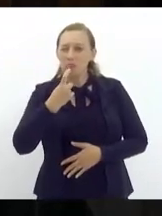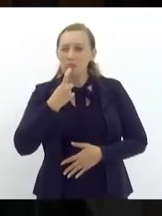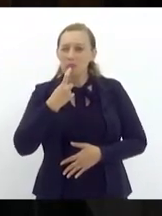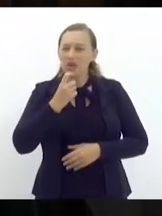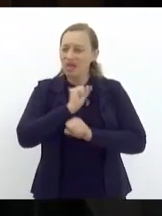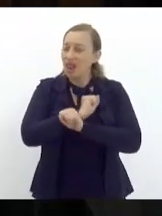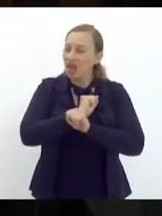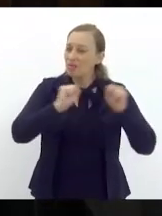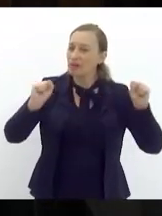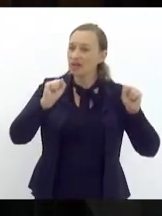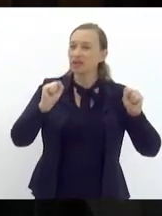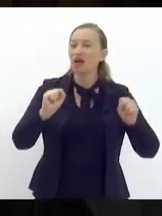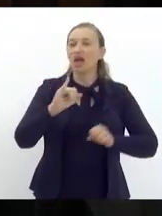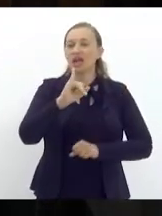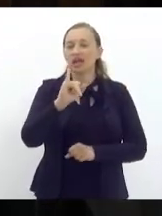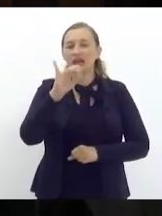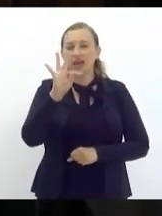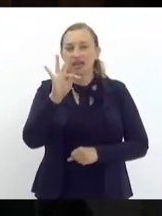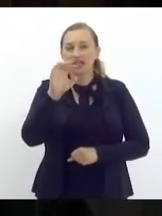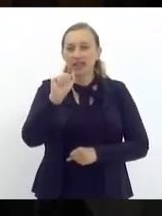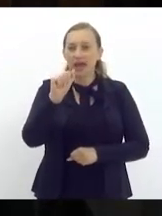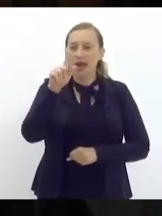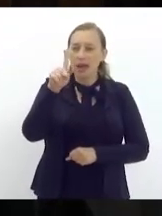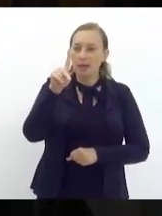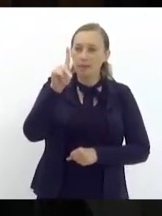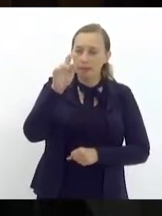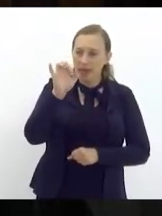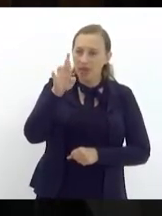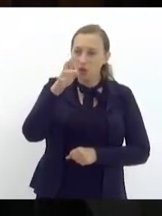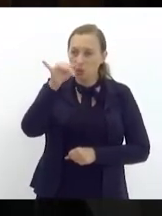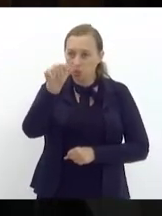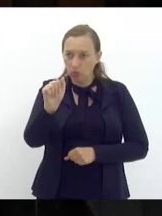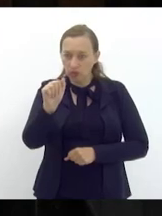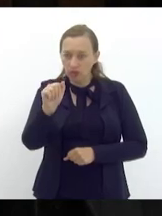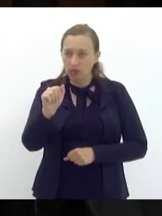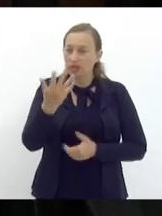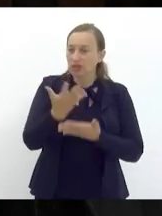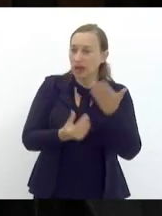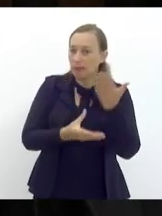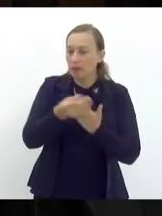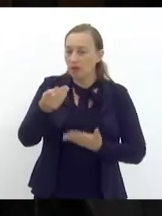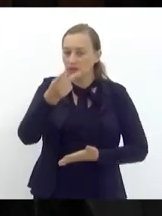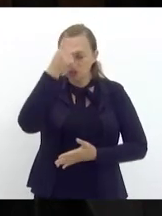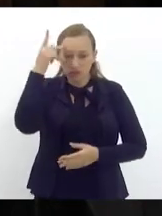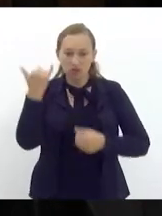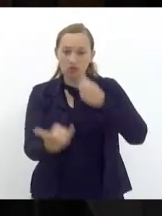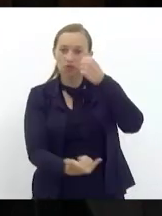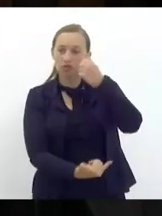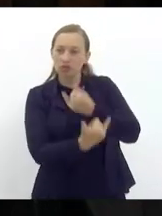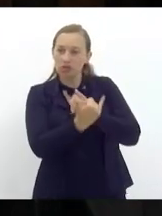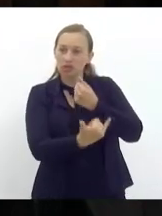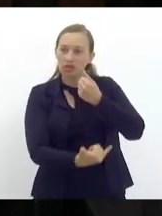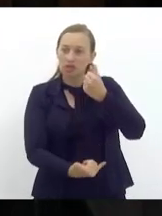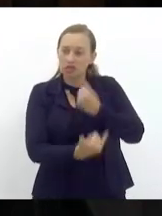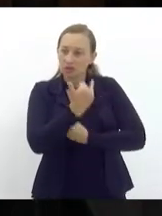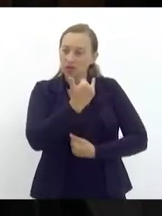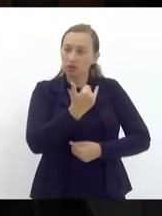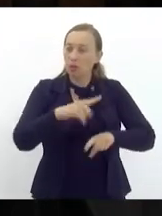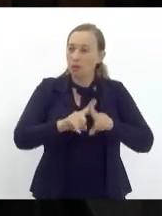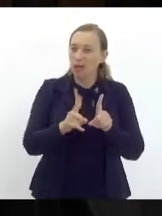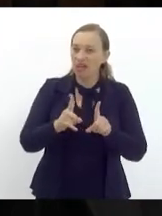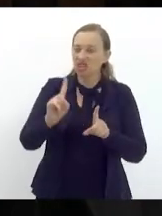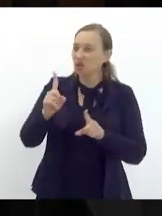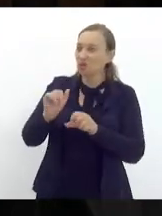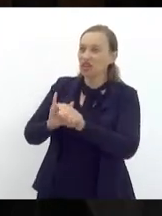libertar Itaperuna da mão desses malfeitores que me enganou que me enganou mas não engana o nosso